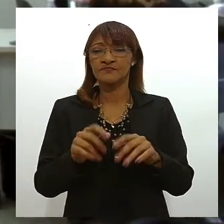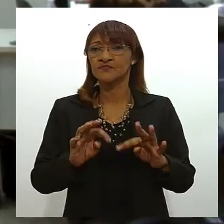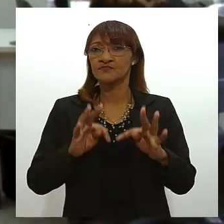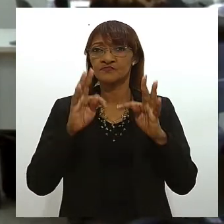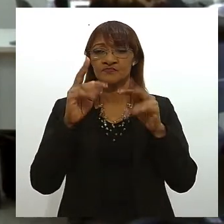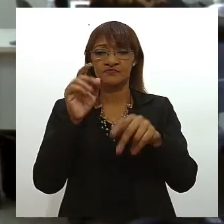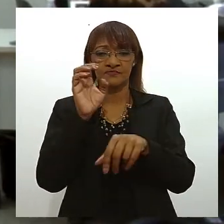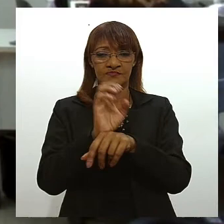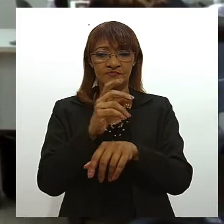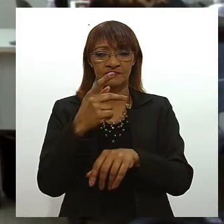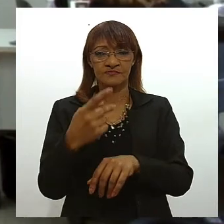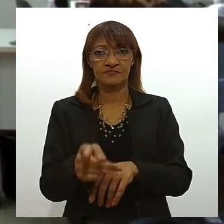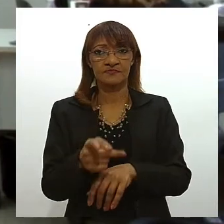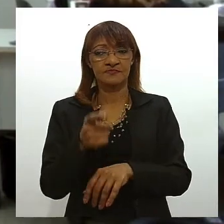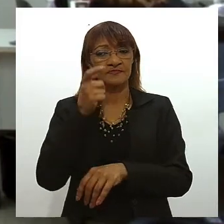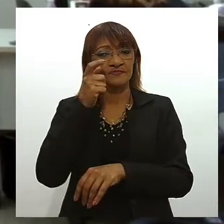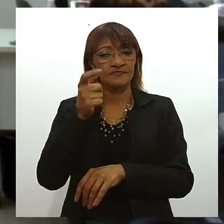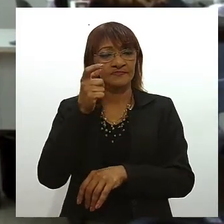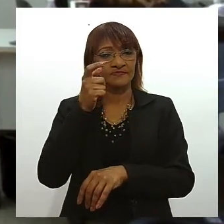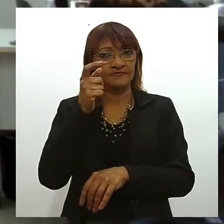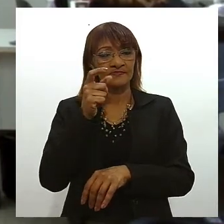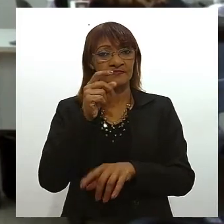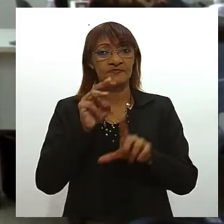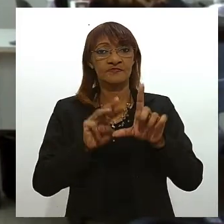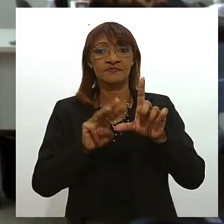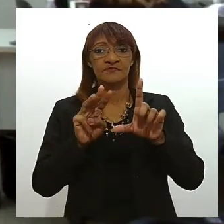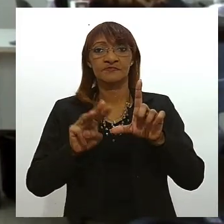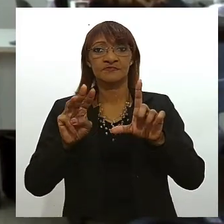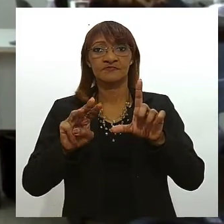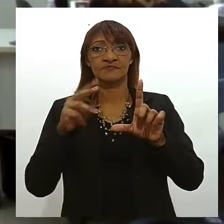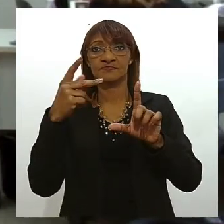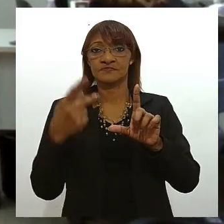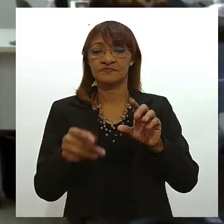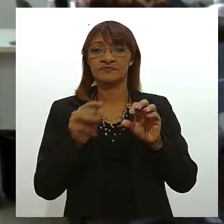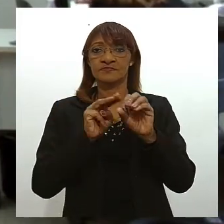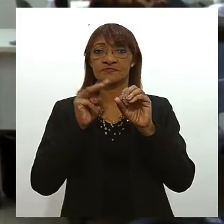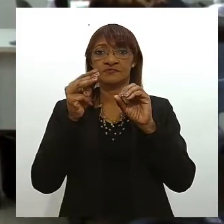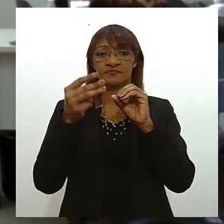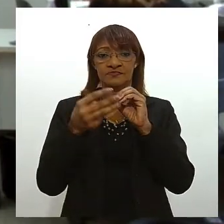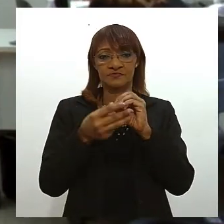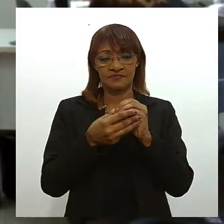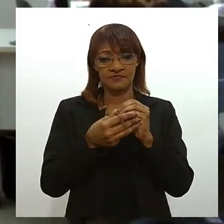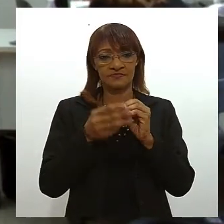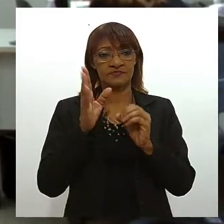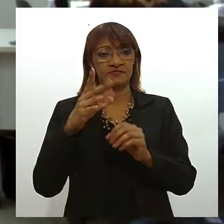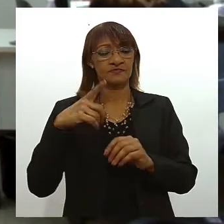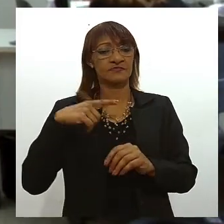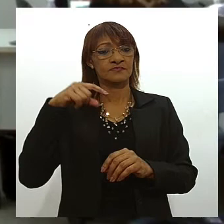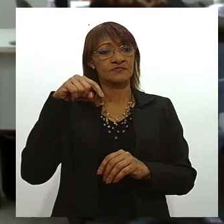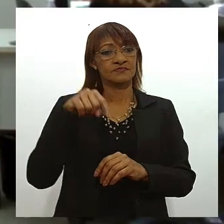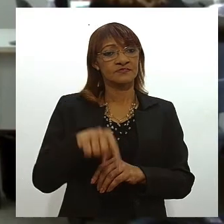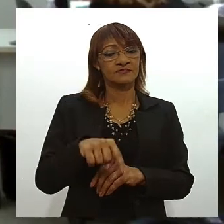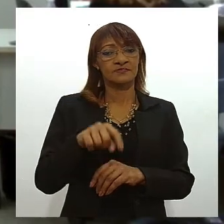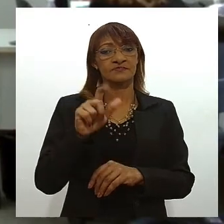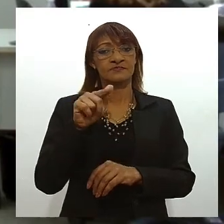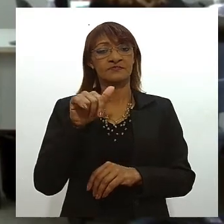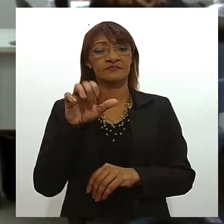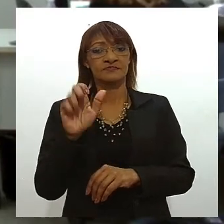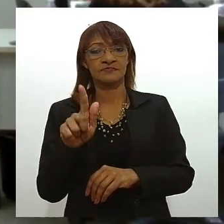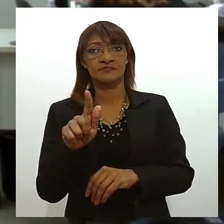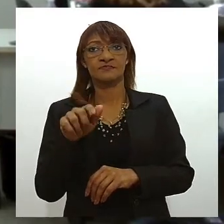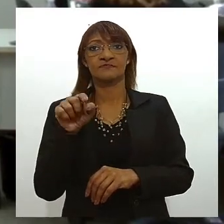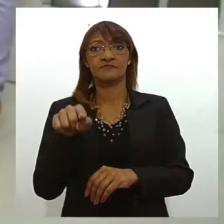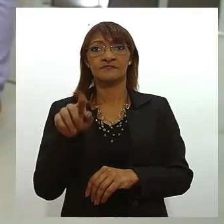estadual é só conferir o site da agência de notícias da Lese no endereço al.se.leg.br